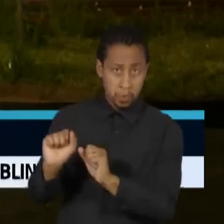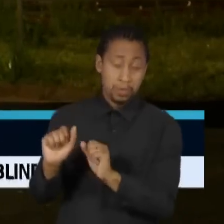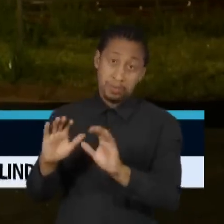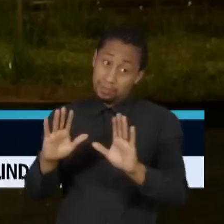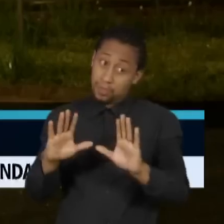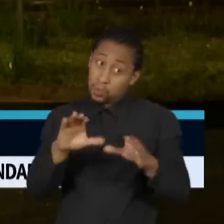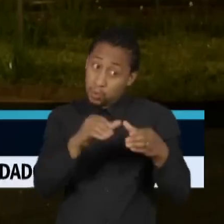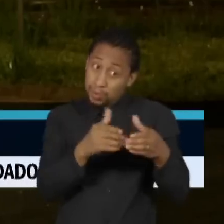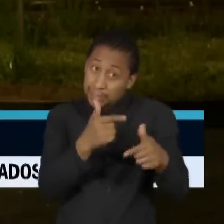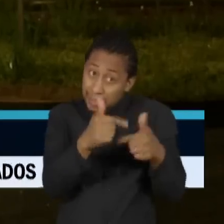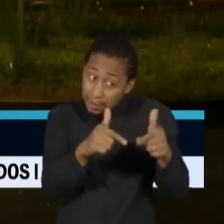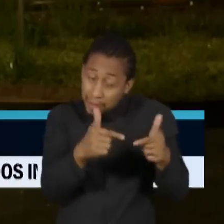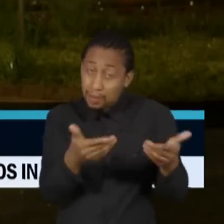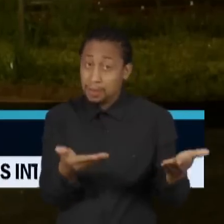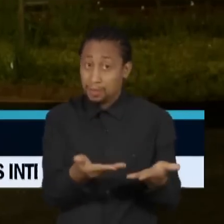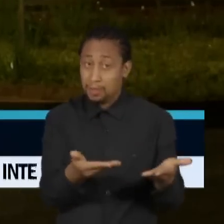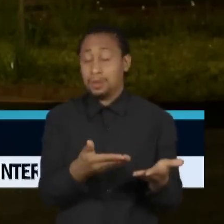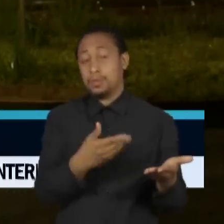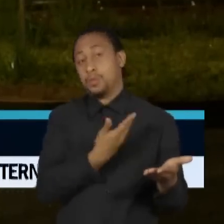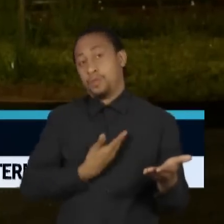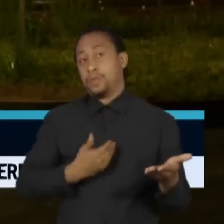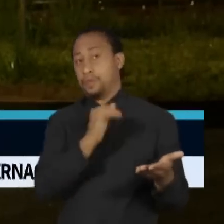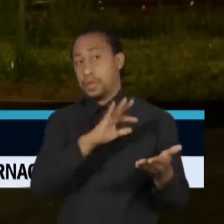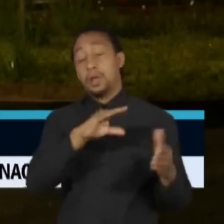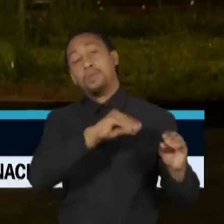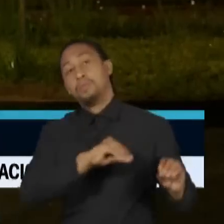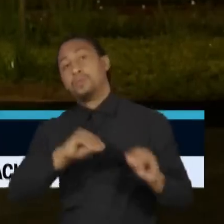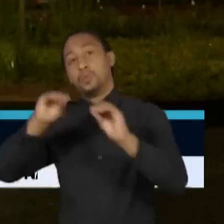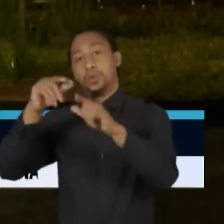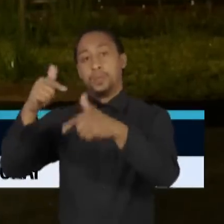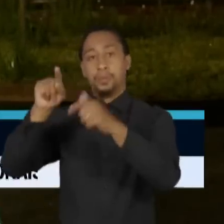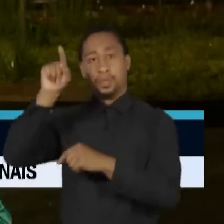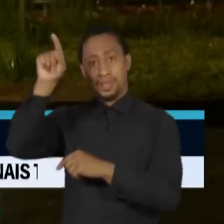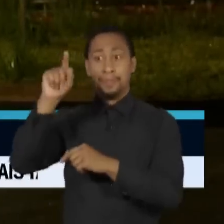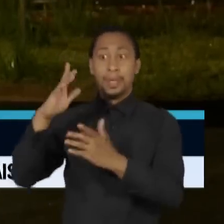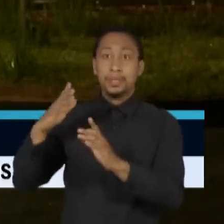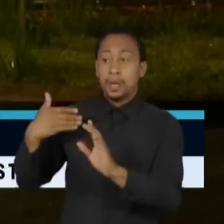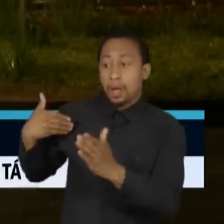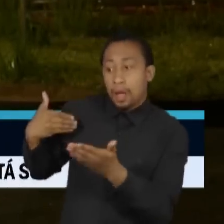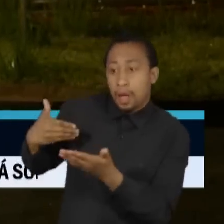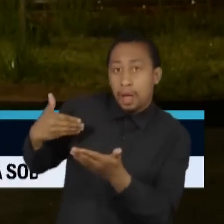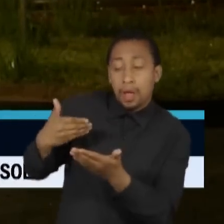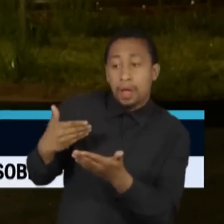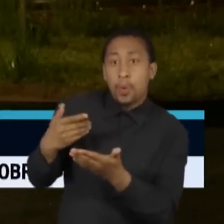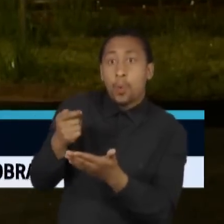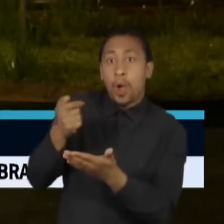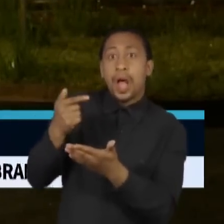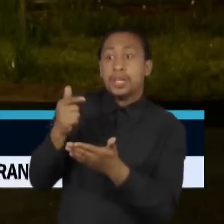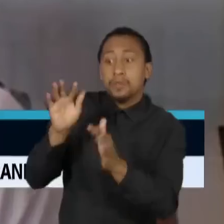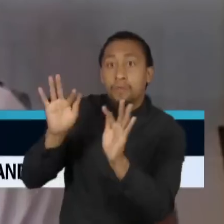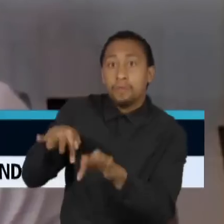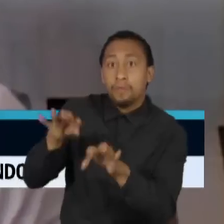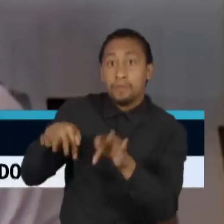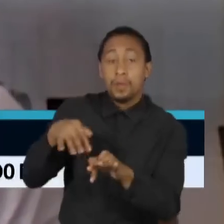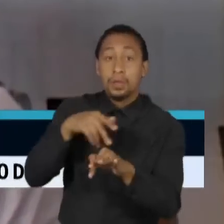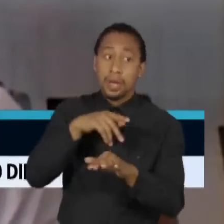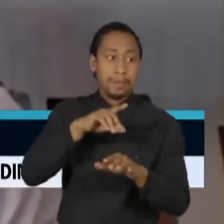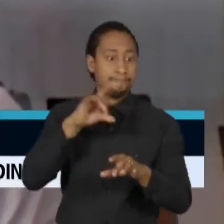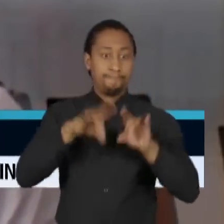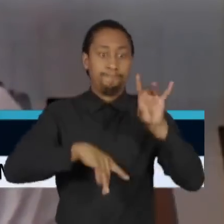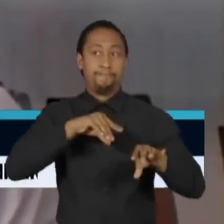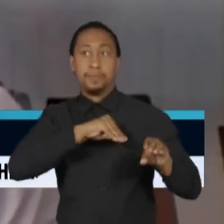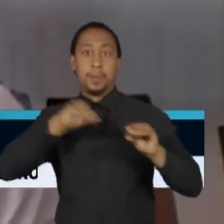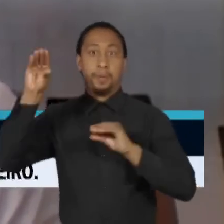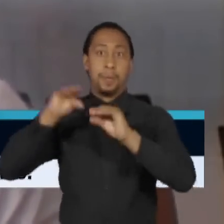subordinada. As movimentações acontecem há menos de um mês do término do mandato de Jair Bolsonaro. Esse tipo de